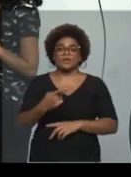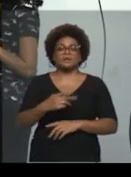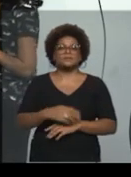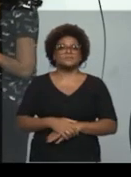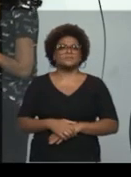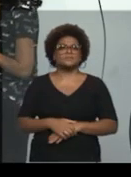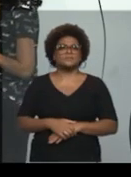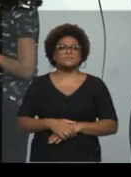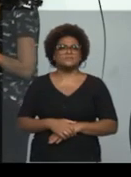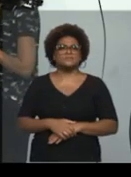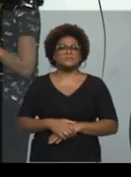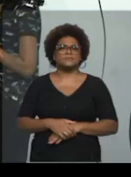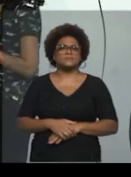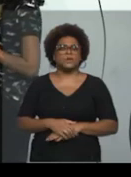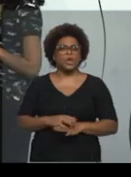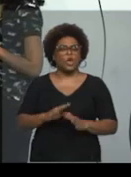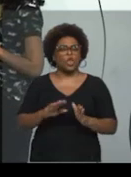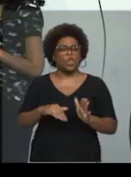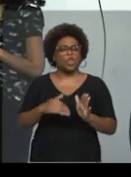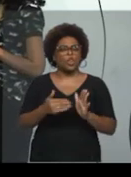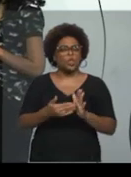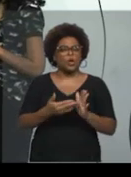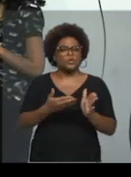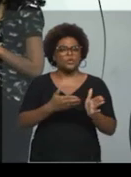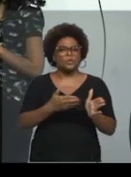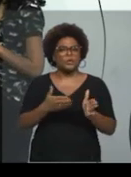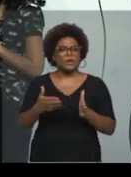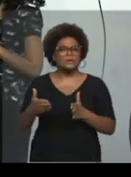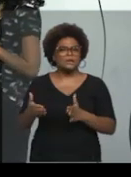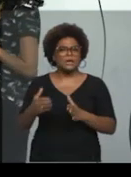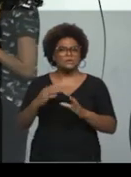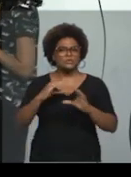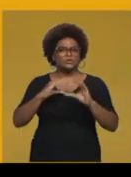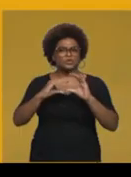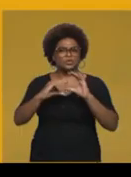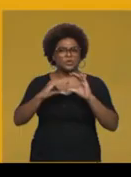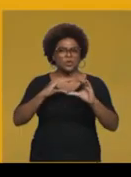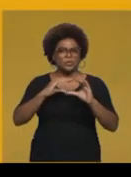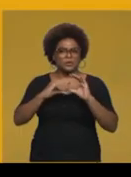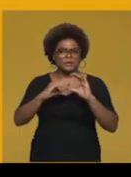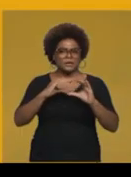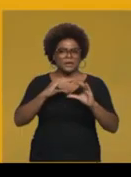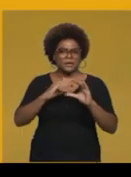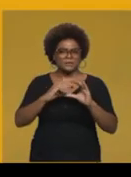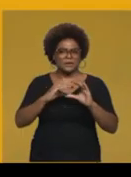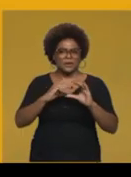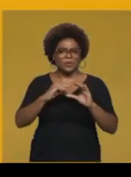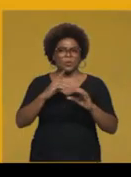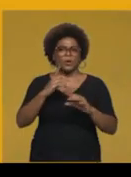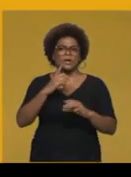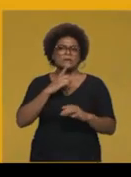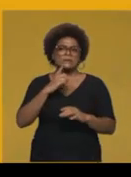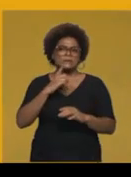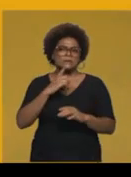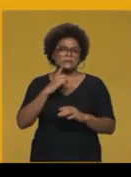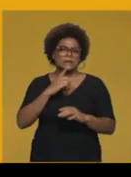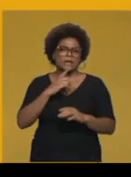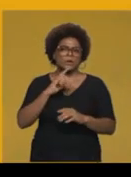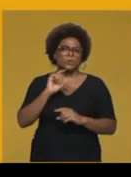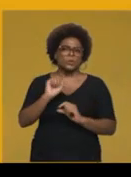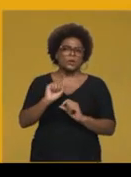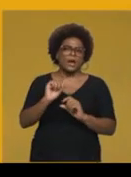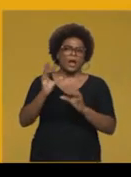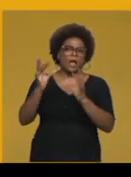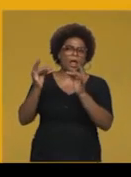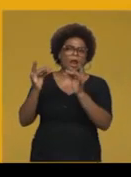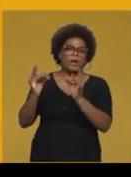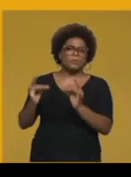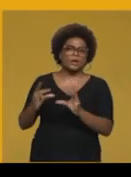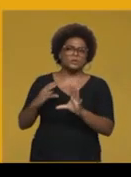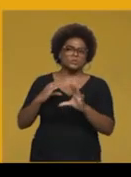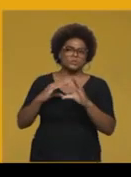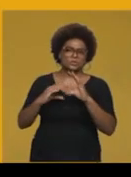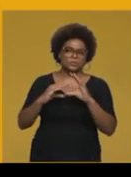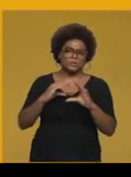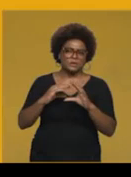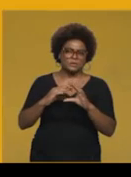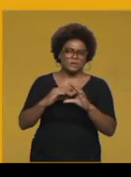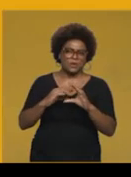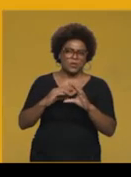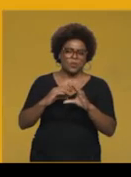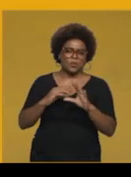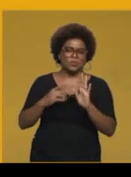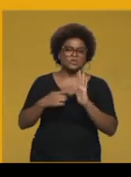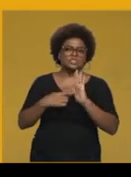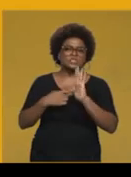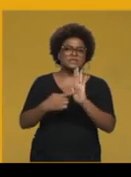preveem a presença ativa de múltiplos elementos da comunicação, entre os quais se destacam as funções da